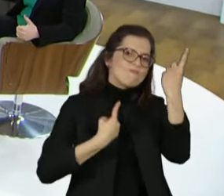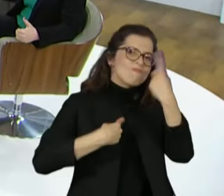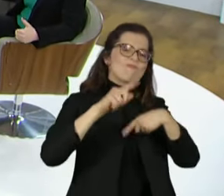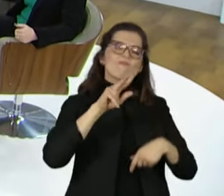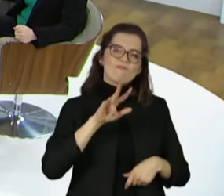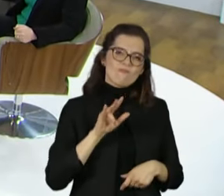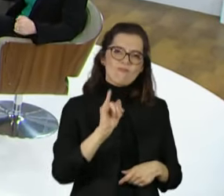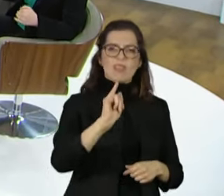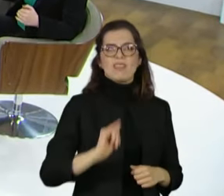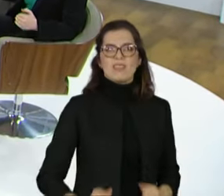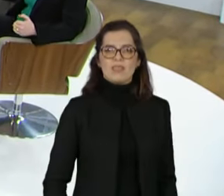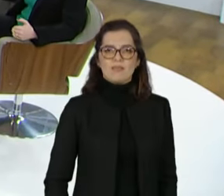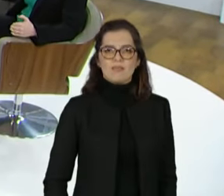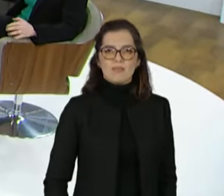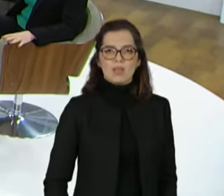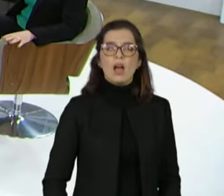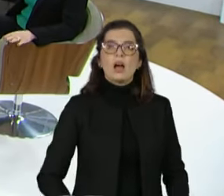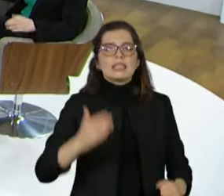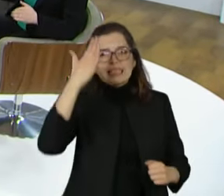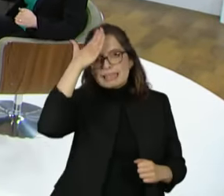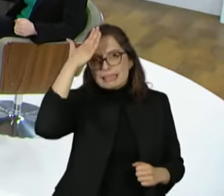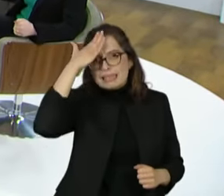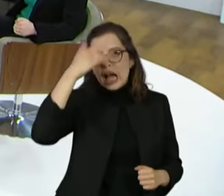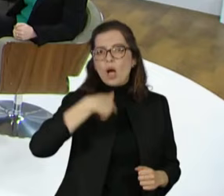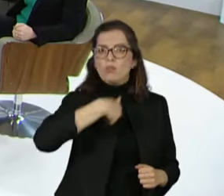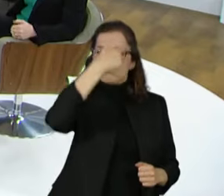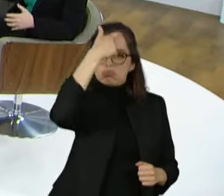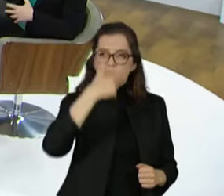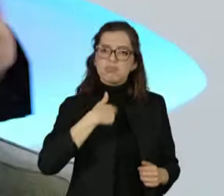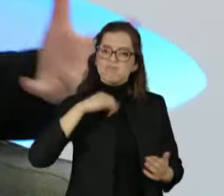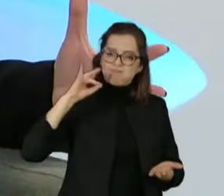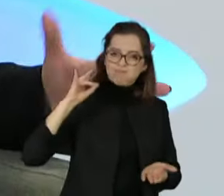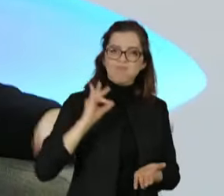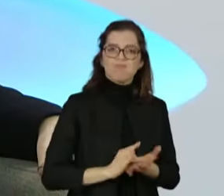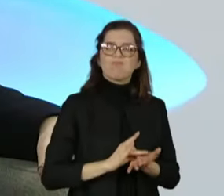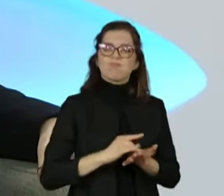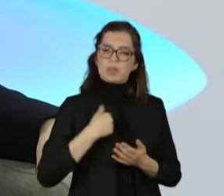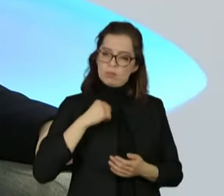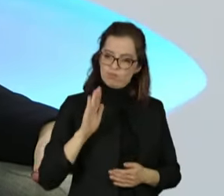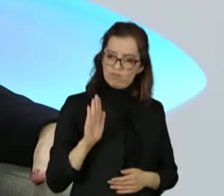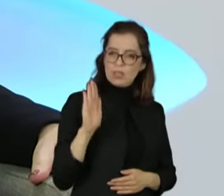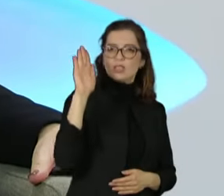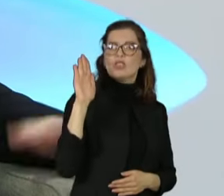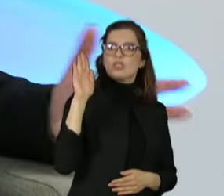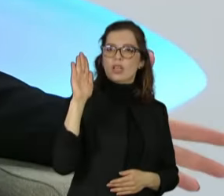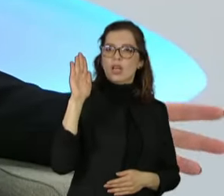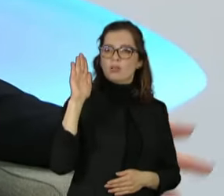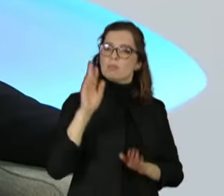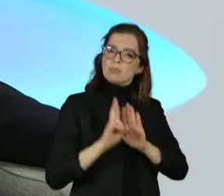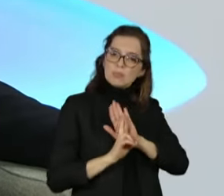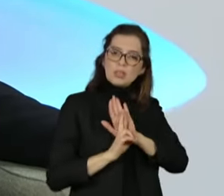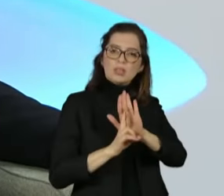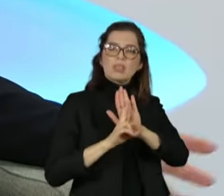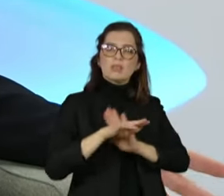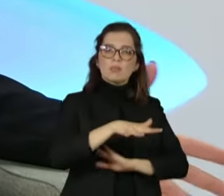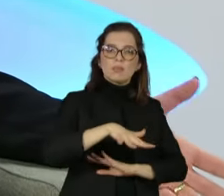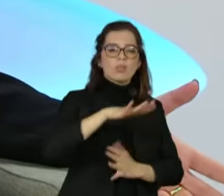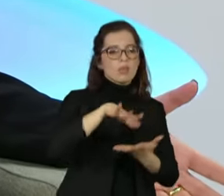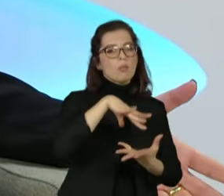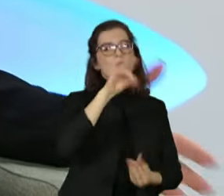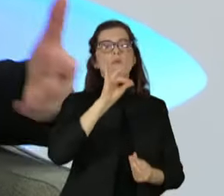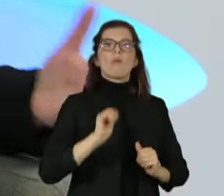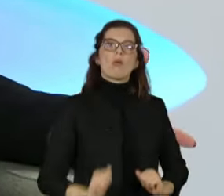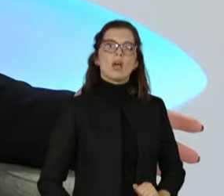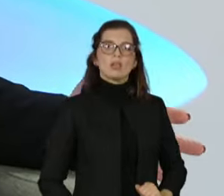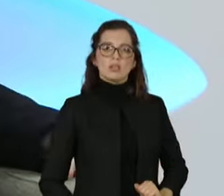pessoas reconhecem, não só oficialmente, como a nossa candidatura que representa efetivamente o campo democrático. Agora começa o jogo, treino é